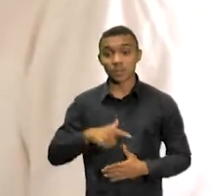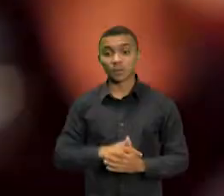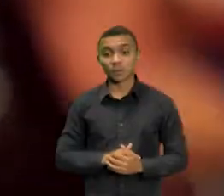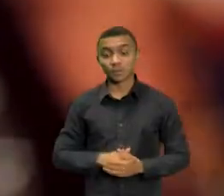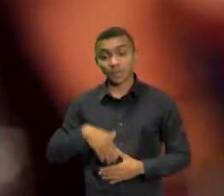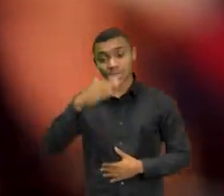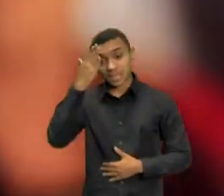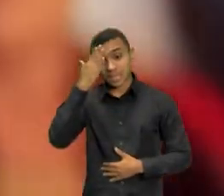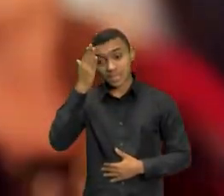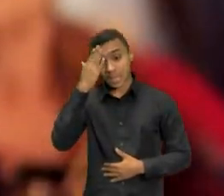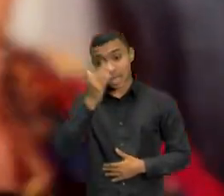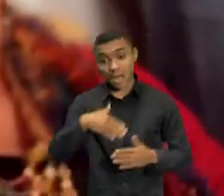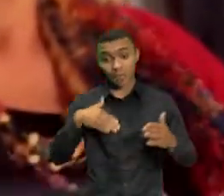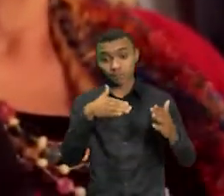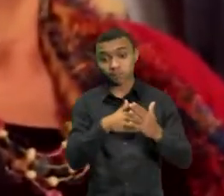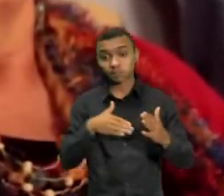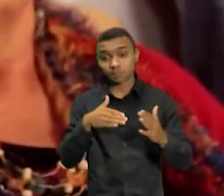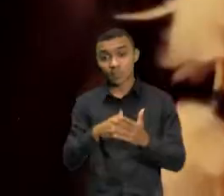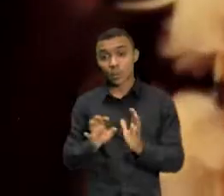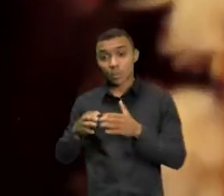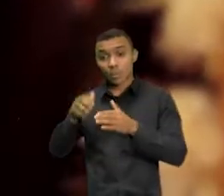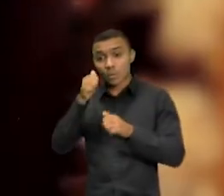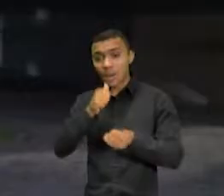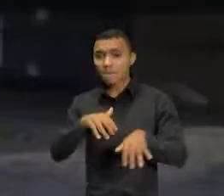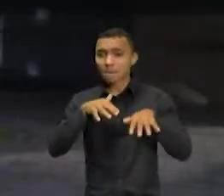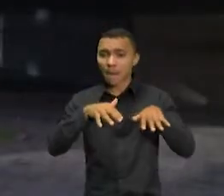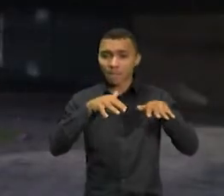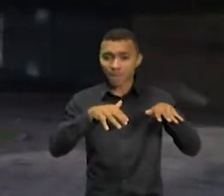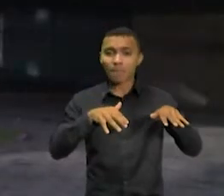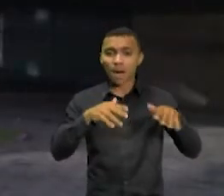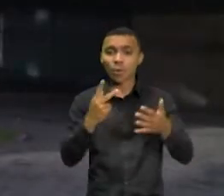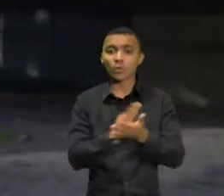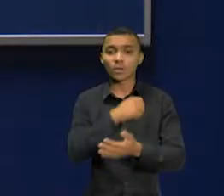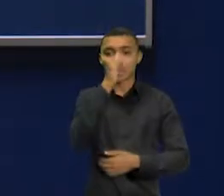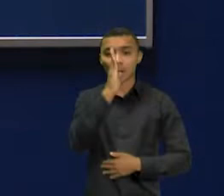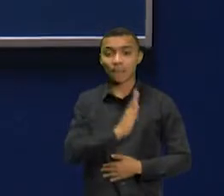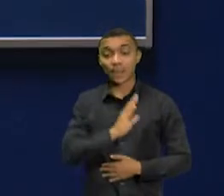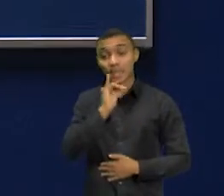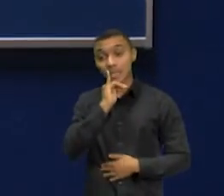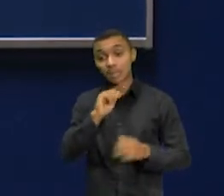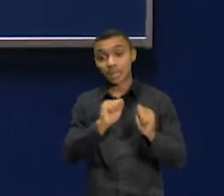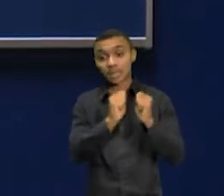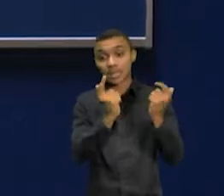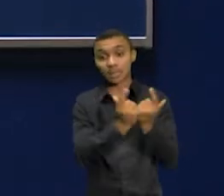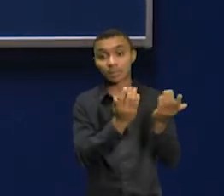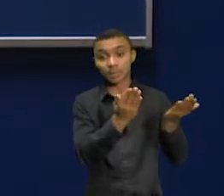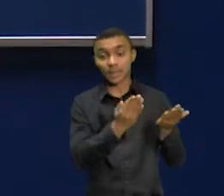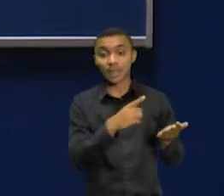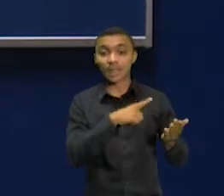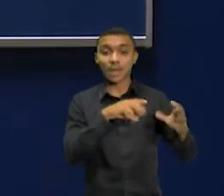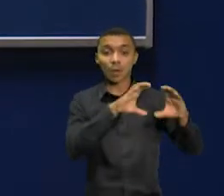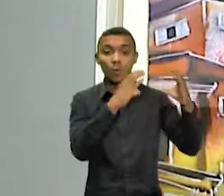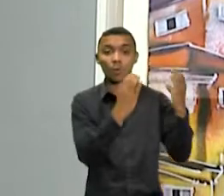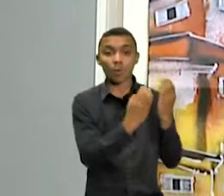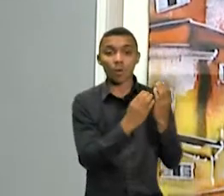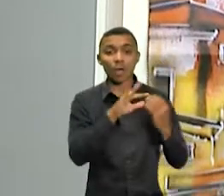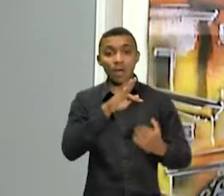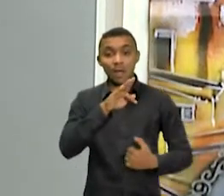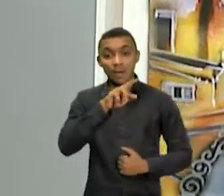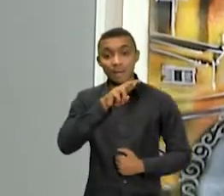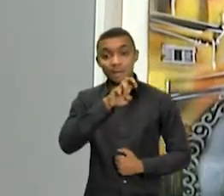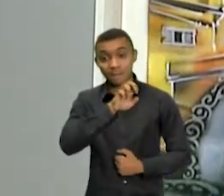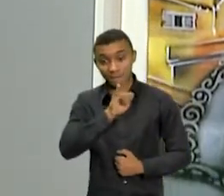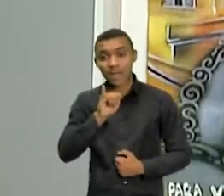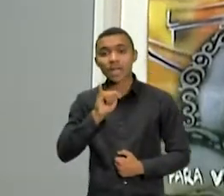ativismo feminino é uma realidade no Brasil. Na Assembleia Legislativa, o escritório Freitito atua também na promoção e